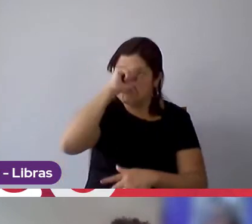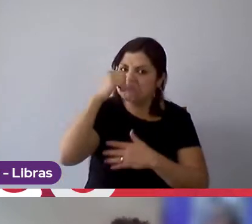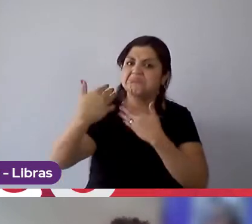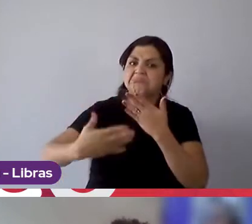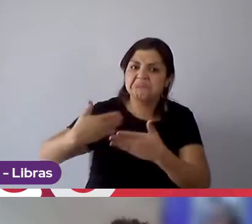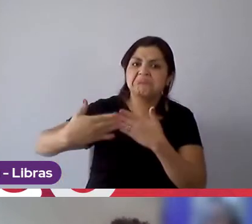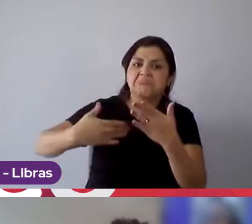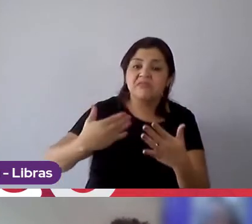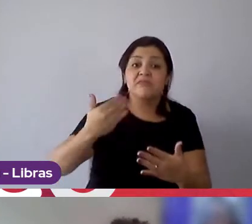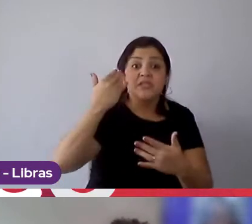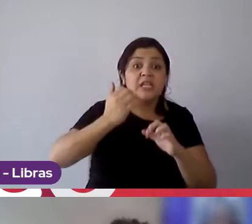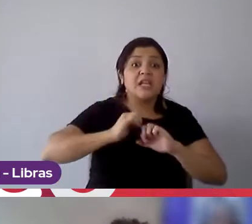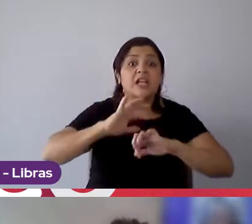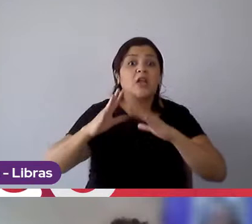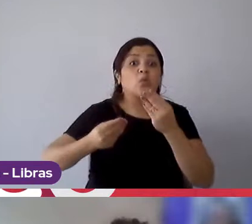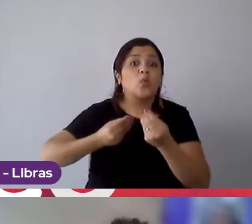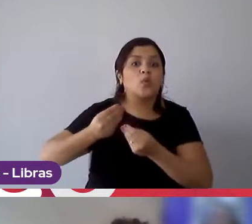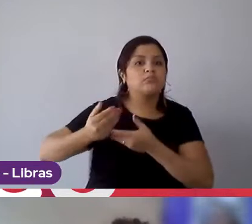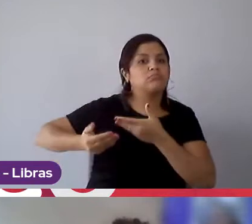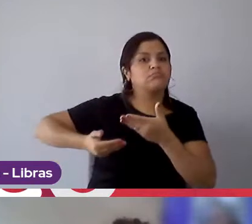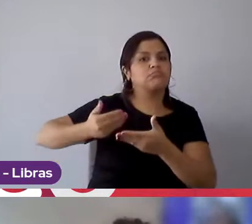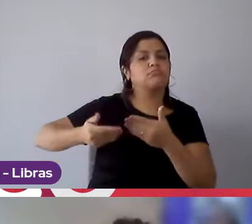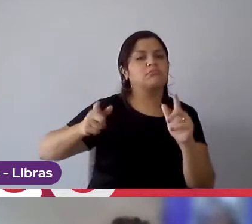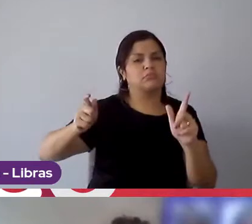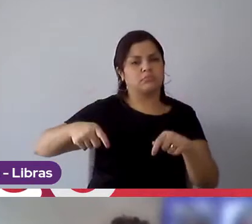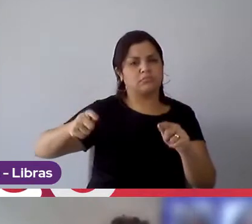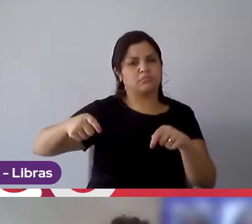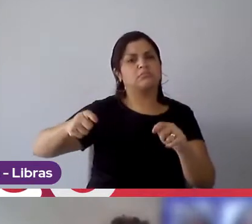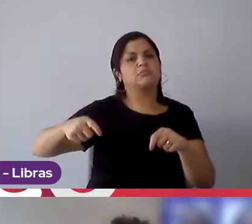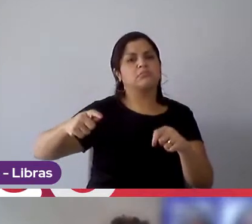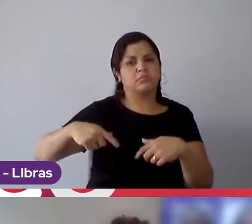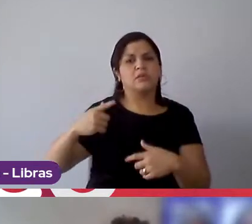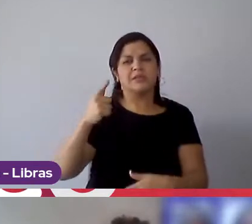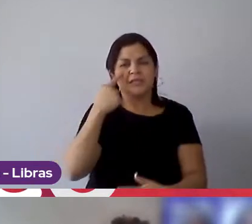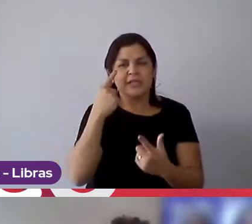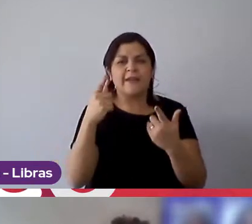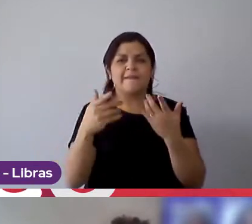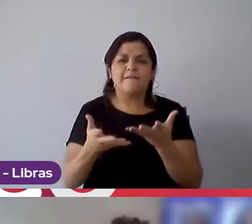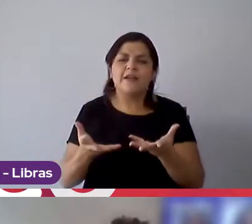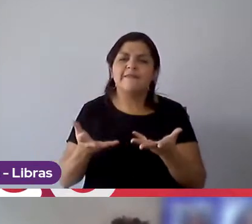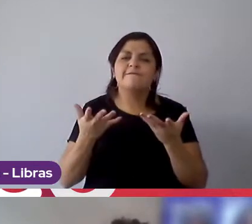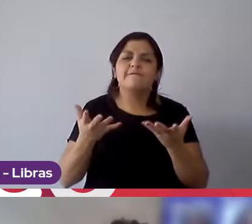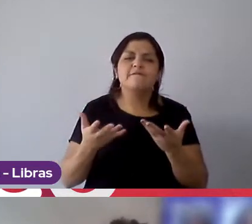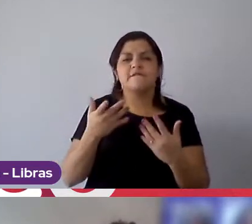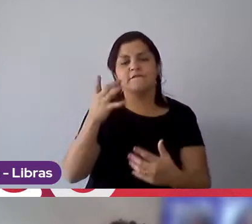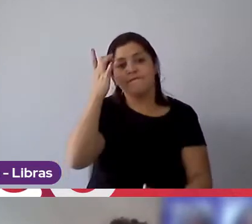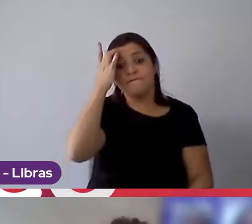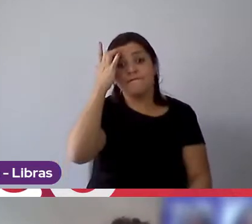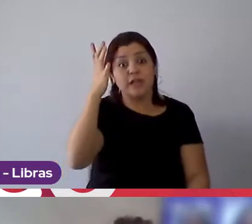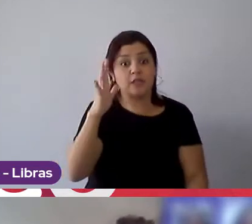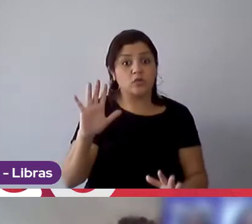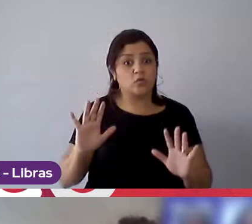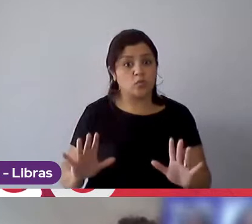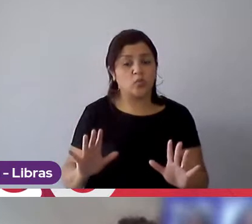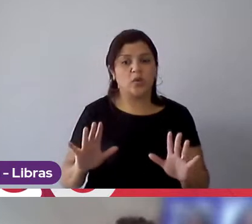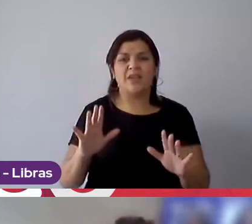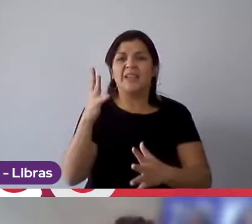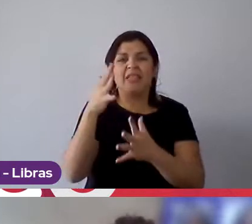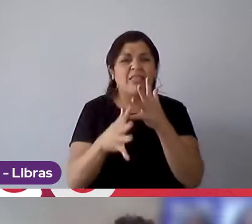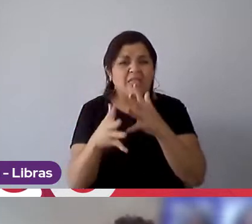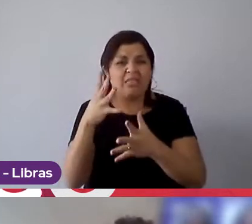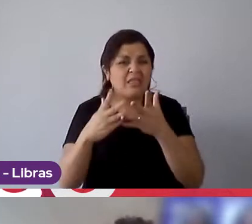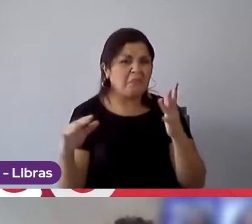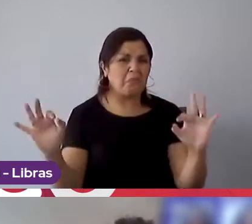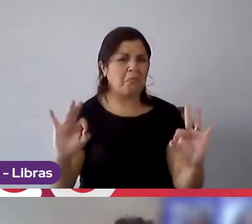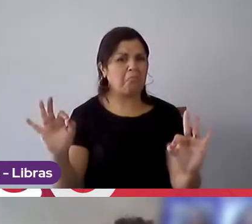entender isso, porque pelo menos você vai fazer aquilo com leveza, não deixe que nada, nenhum contratempo durante